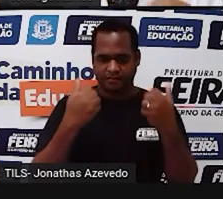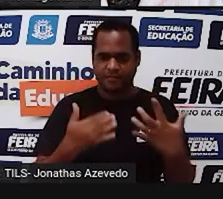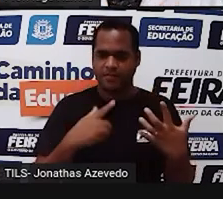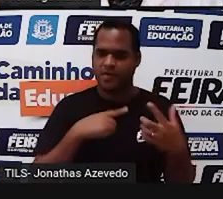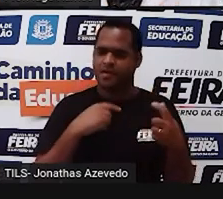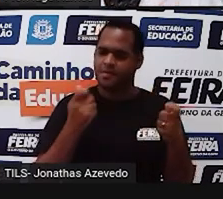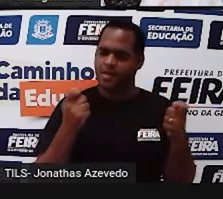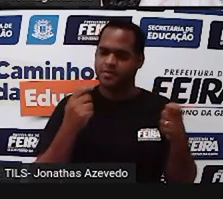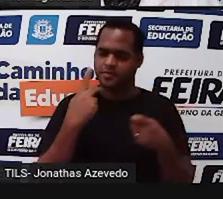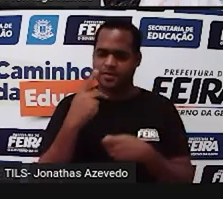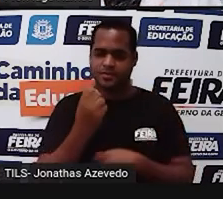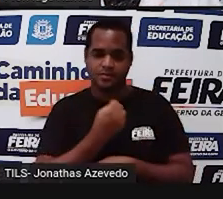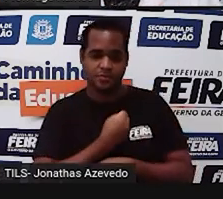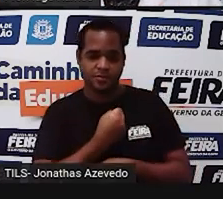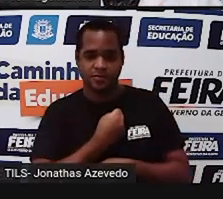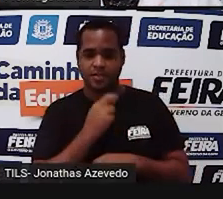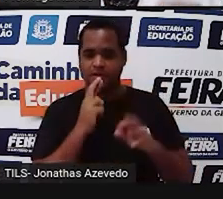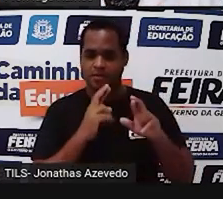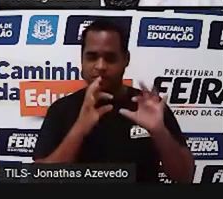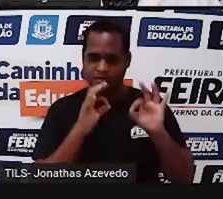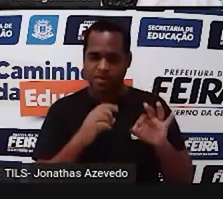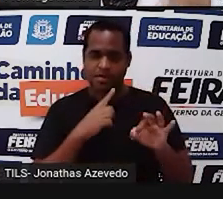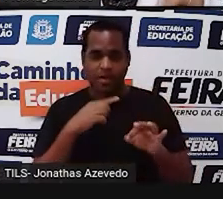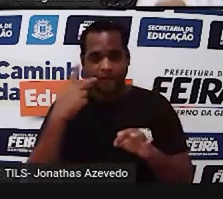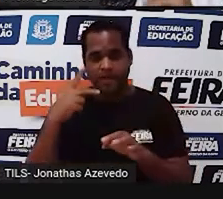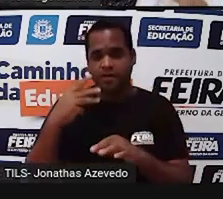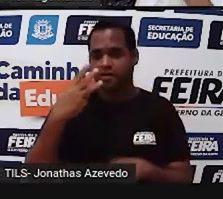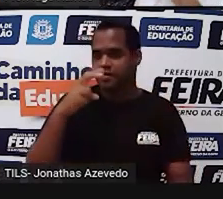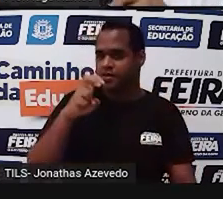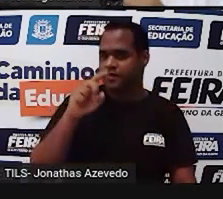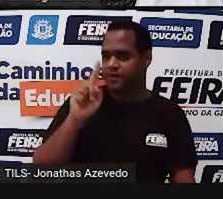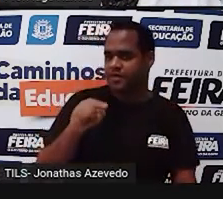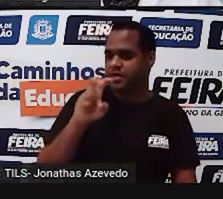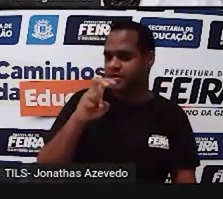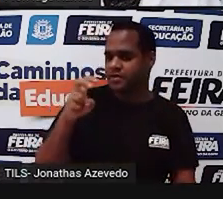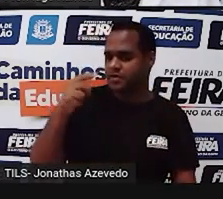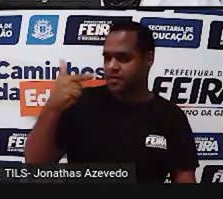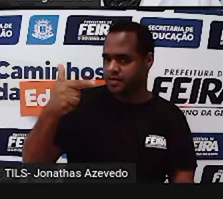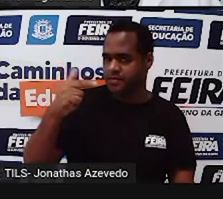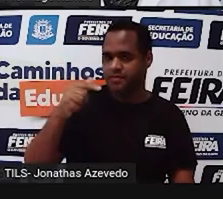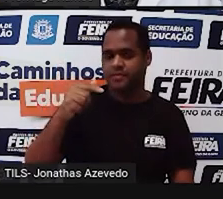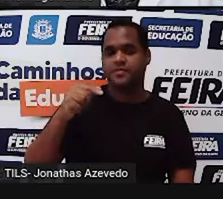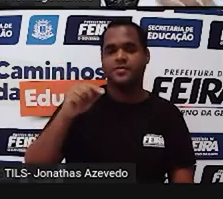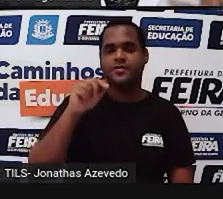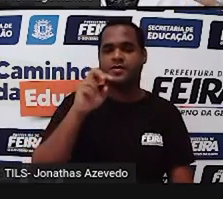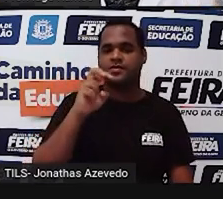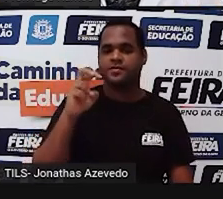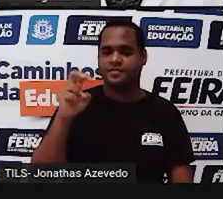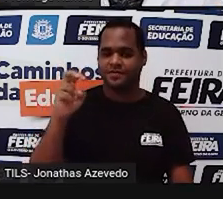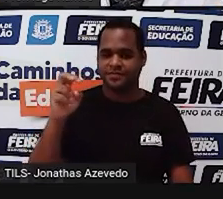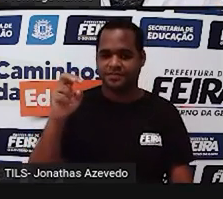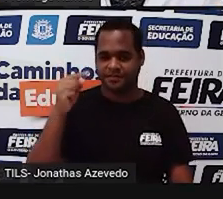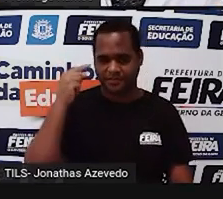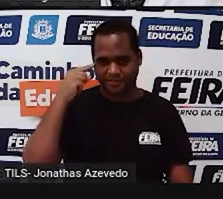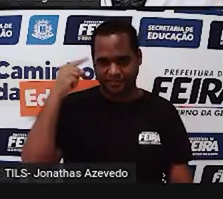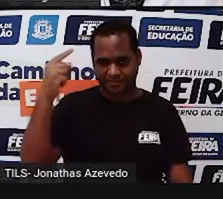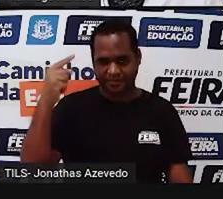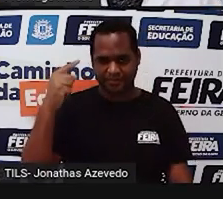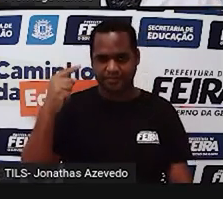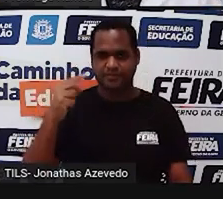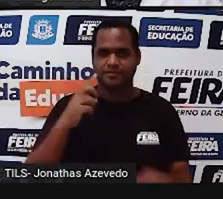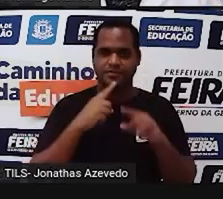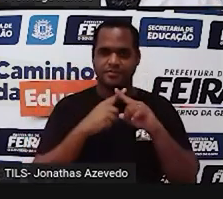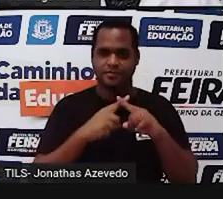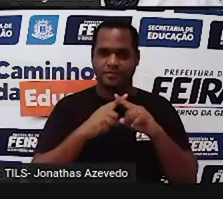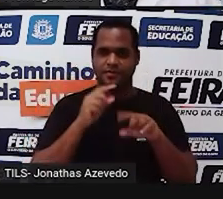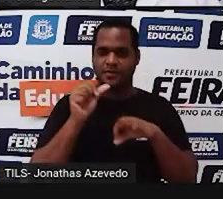é só pegar aquele resultado que deu ali, o 35,555 e multiplicar por 1